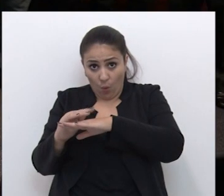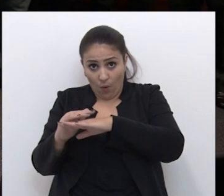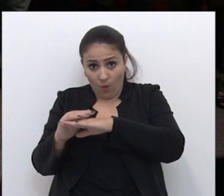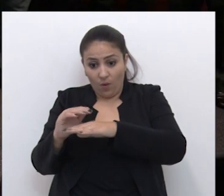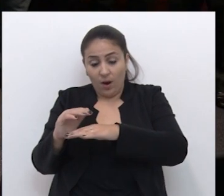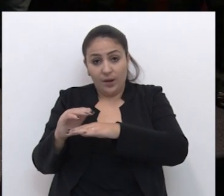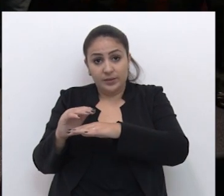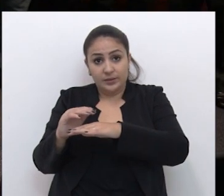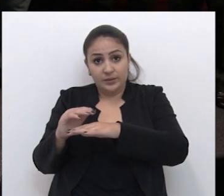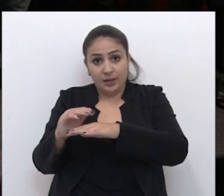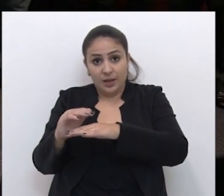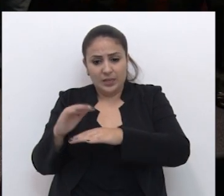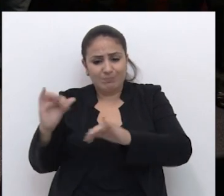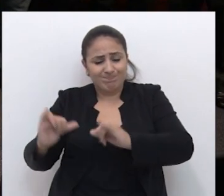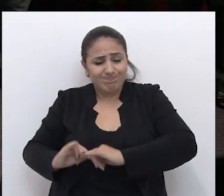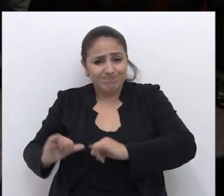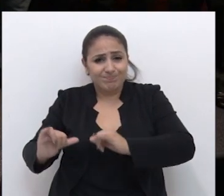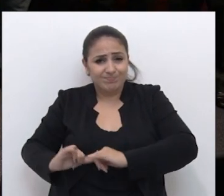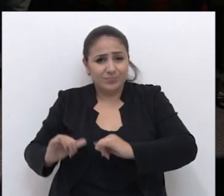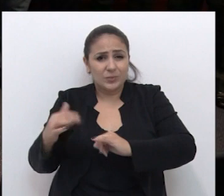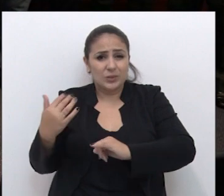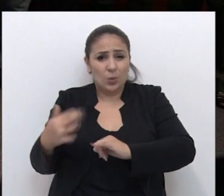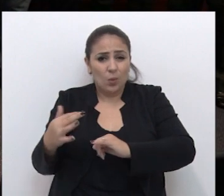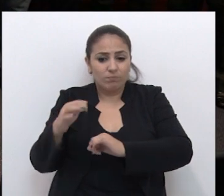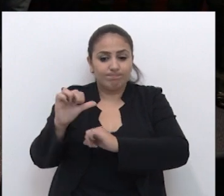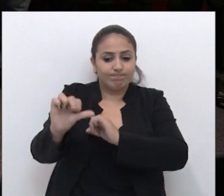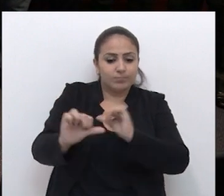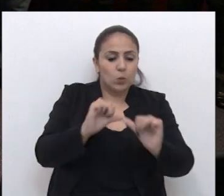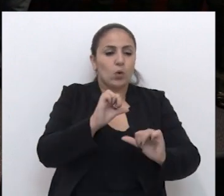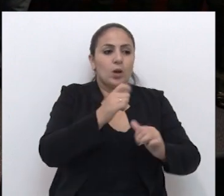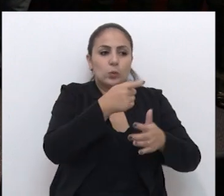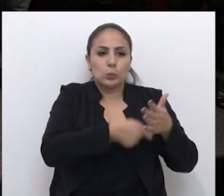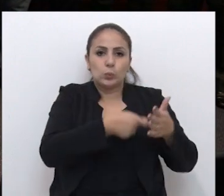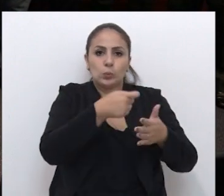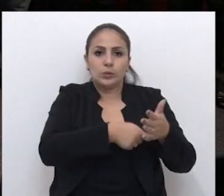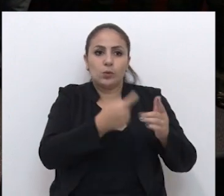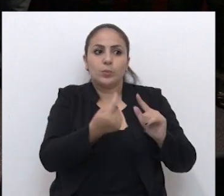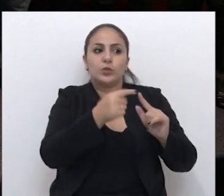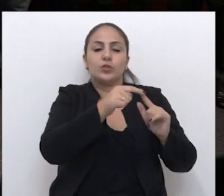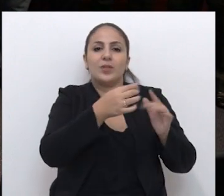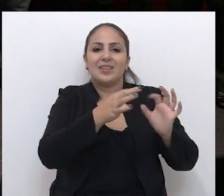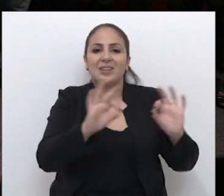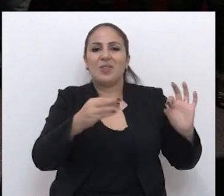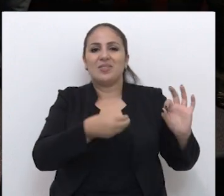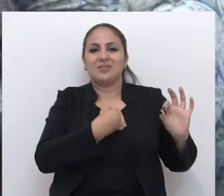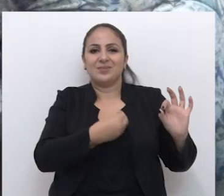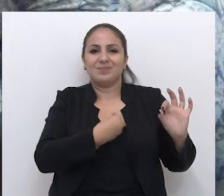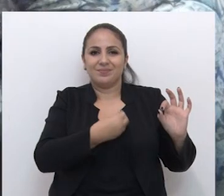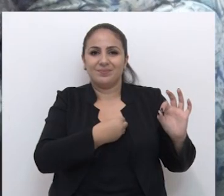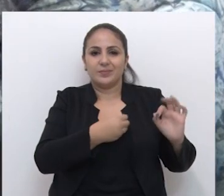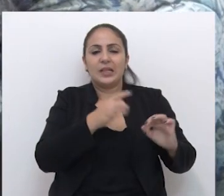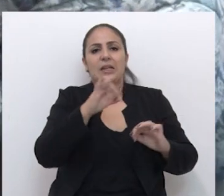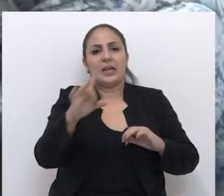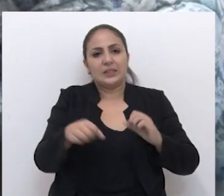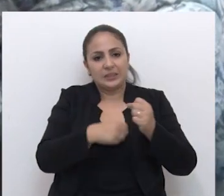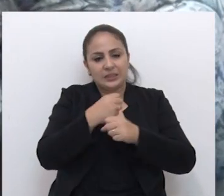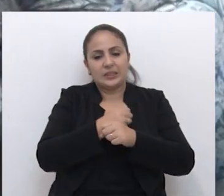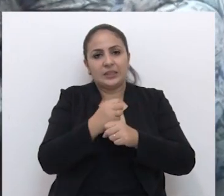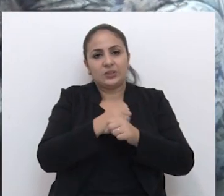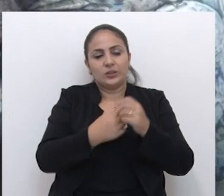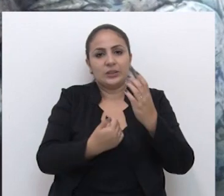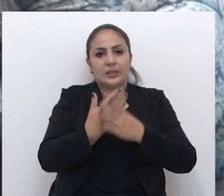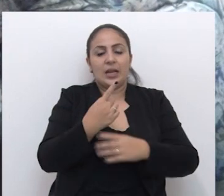Então, esse instituto, ele representa aí o principal objetivo de salvar vidas. A cada ano,